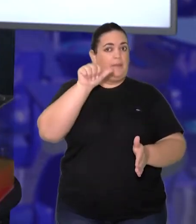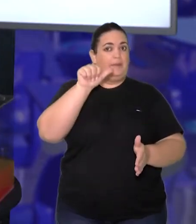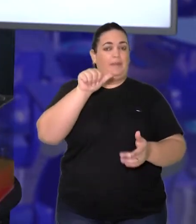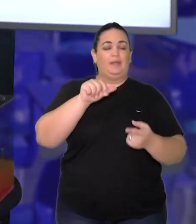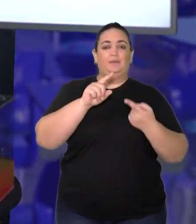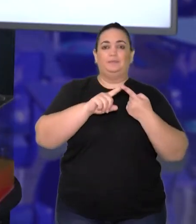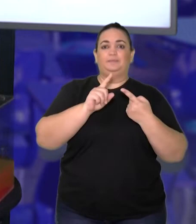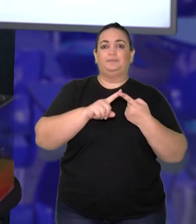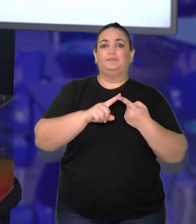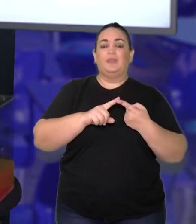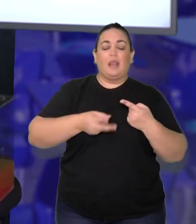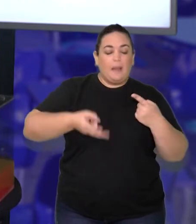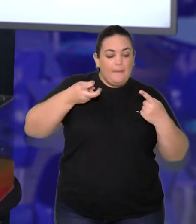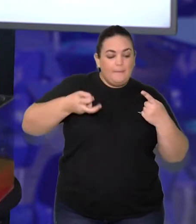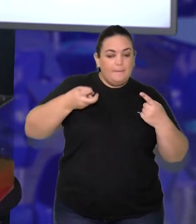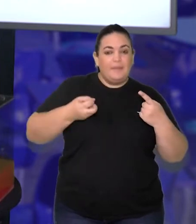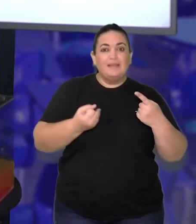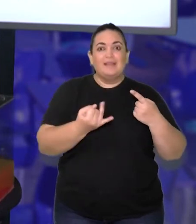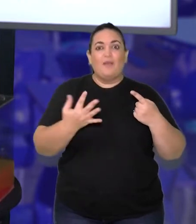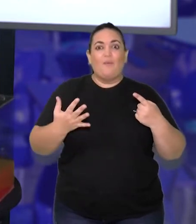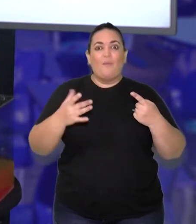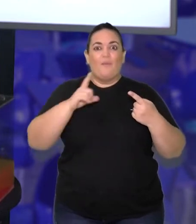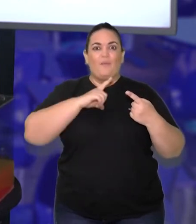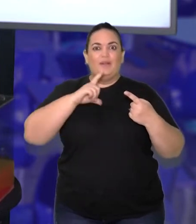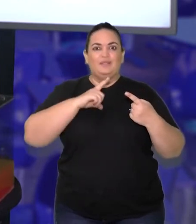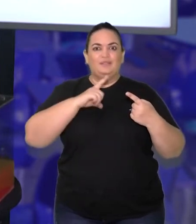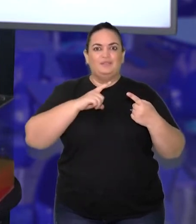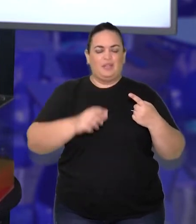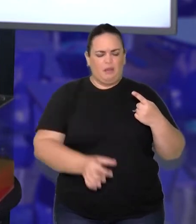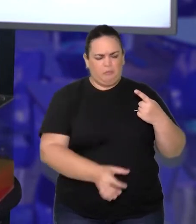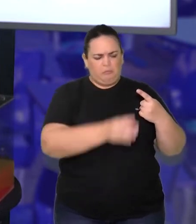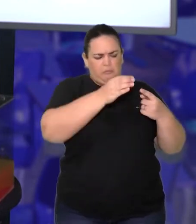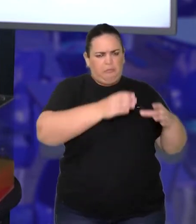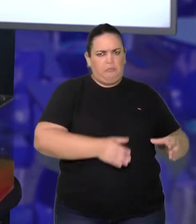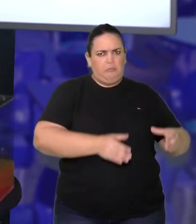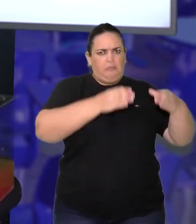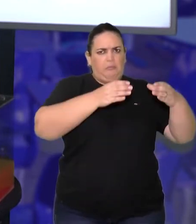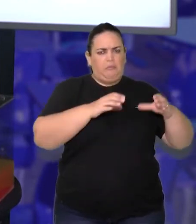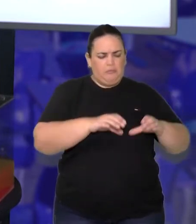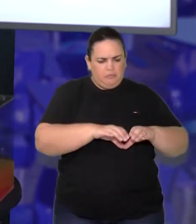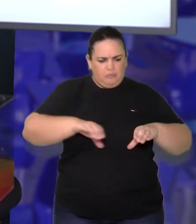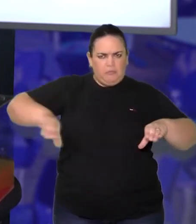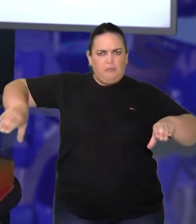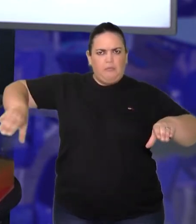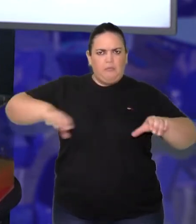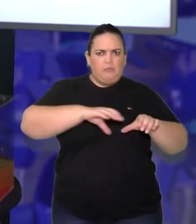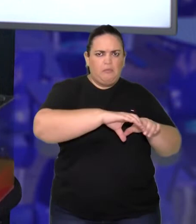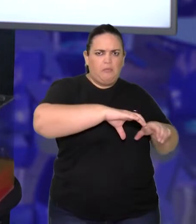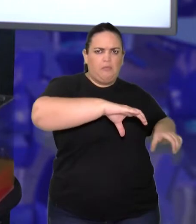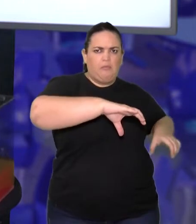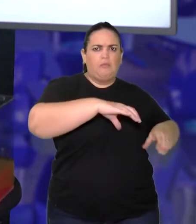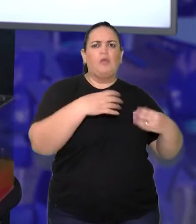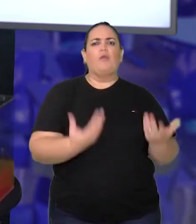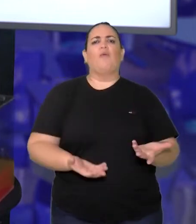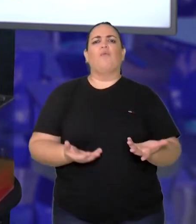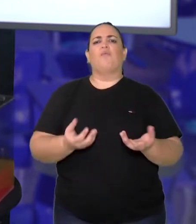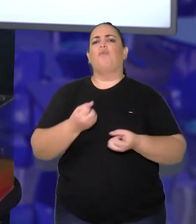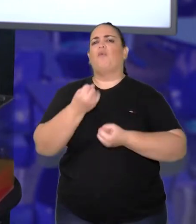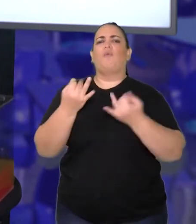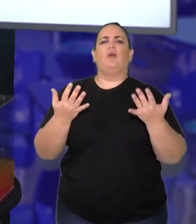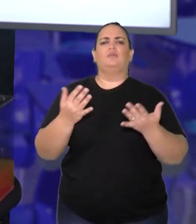verificar quantos cubinhos tem em cada dimensão, tá? Na questão do comprimento, a gente consegue contar aí